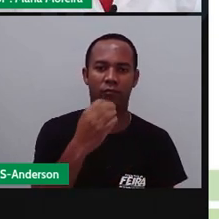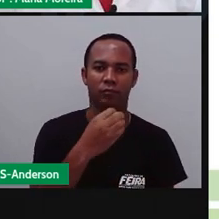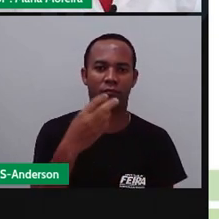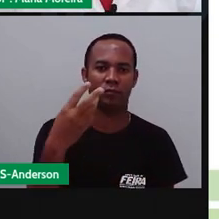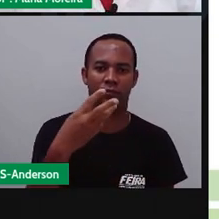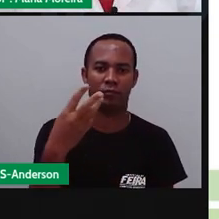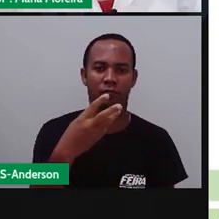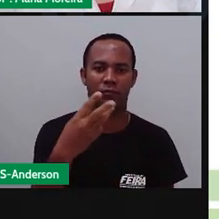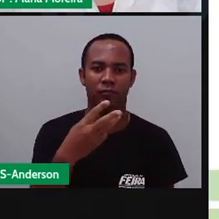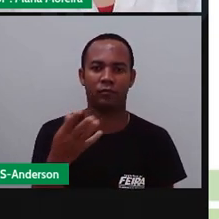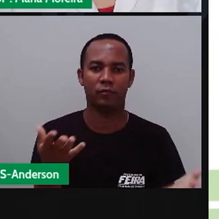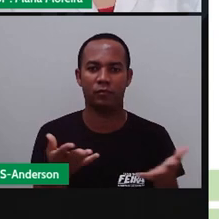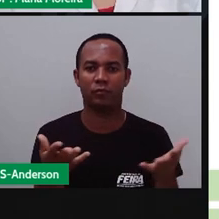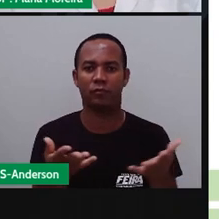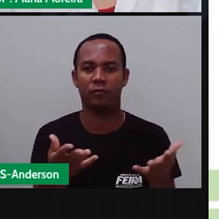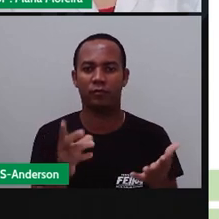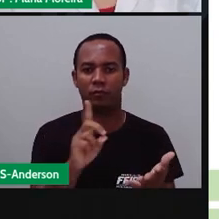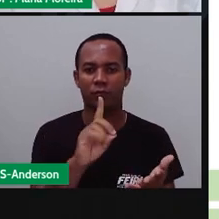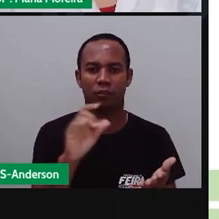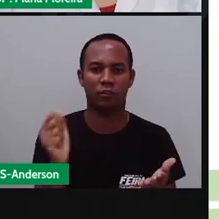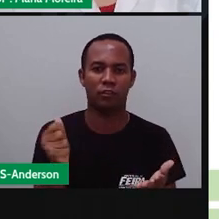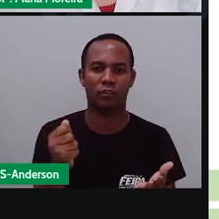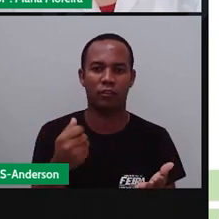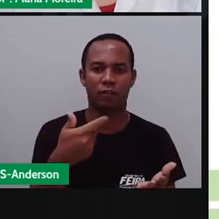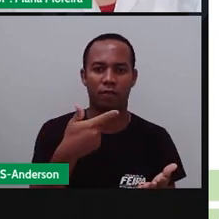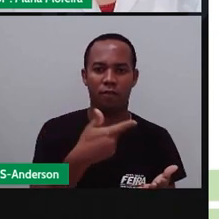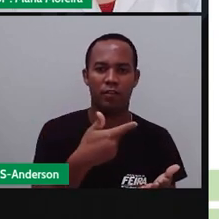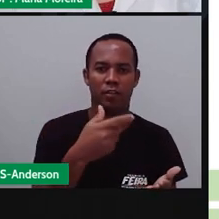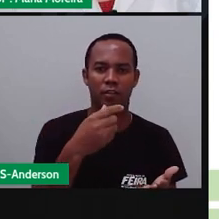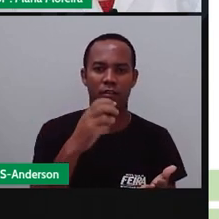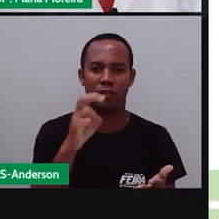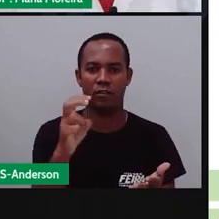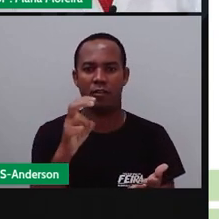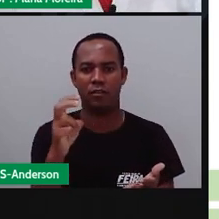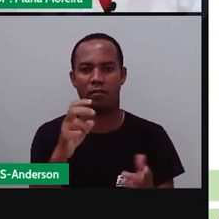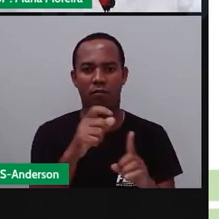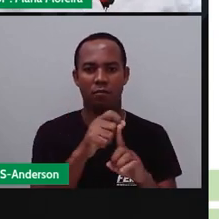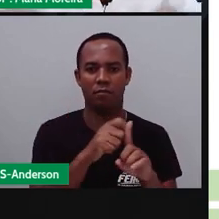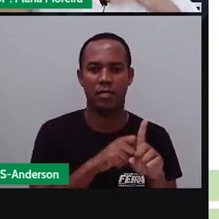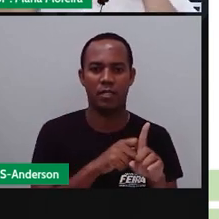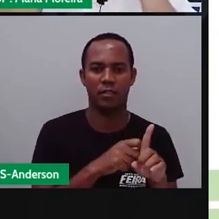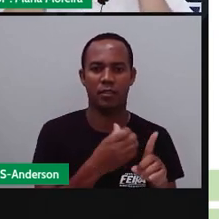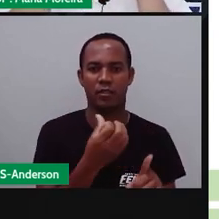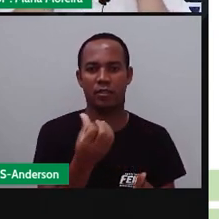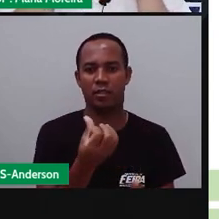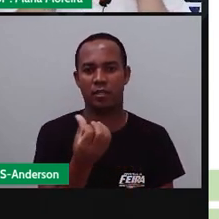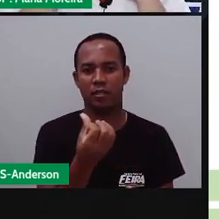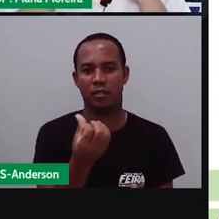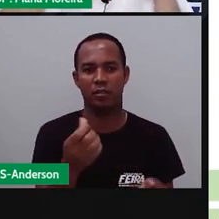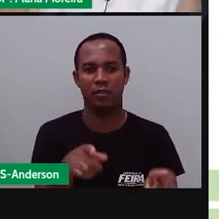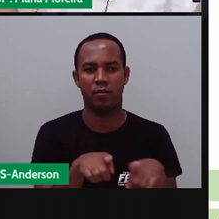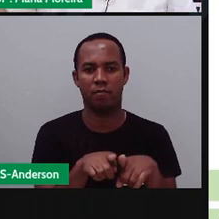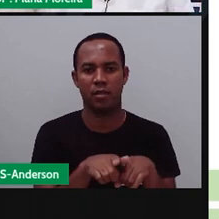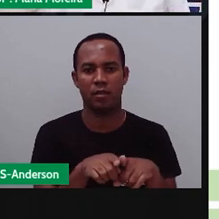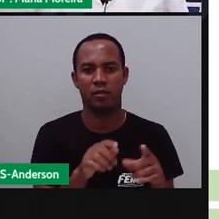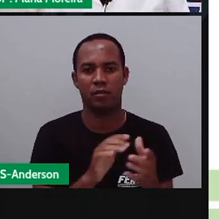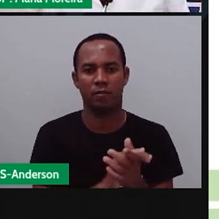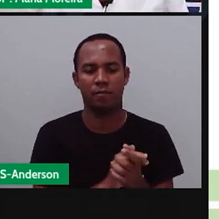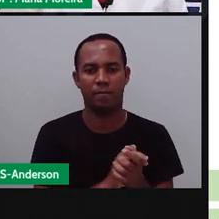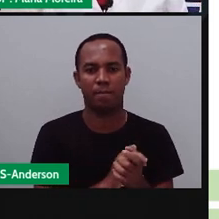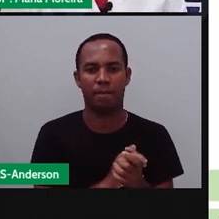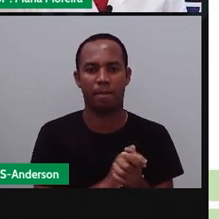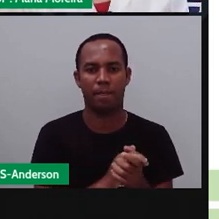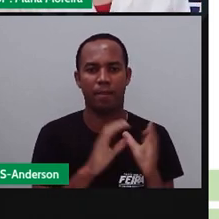Hoje que dia? Dia 25 do mês 6 de 2021. Ainda estamos aqui, ó. Festas